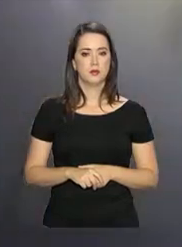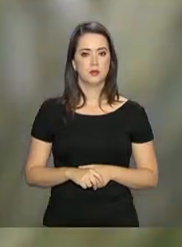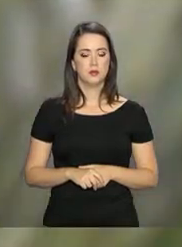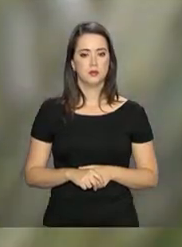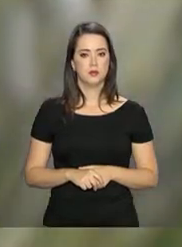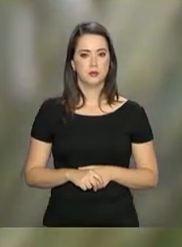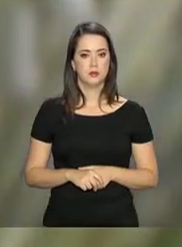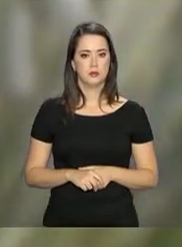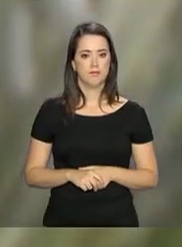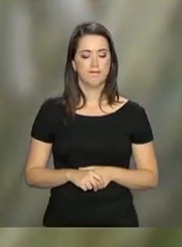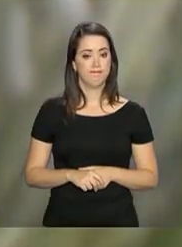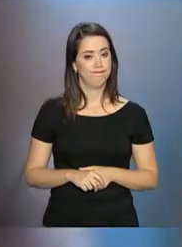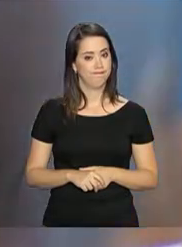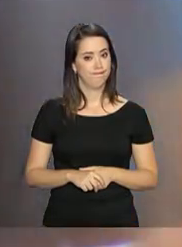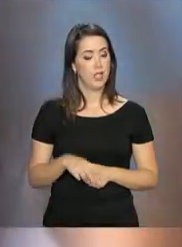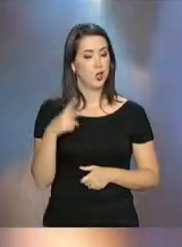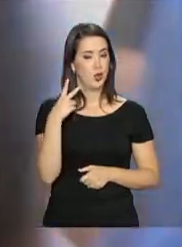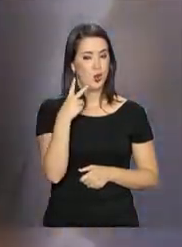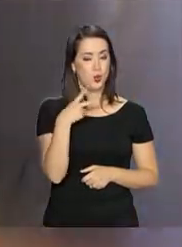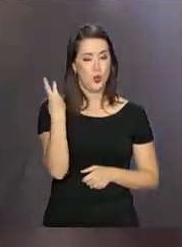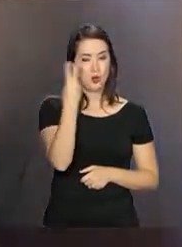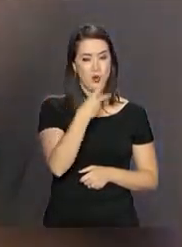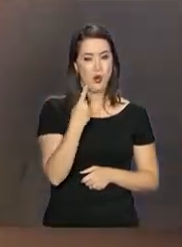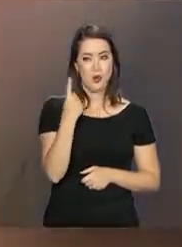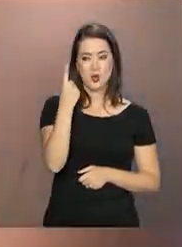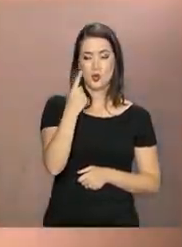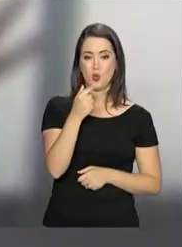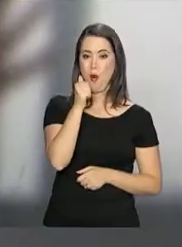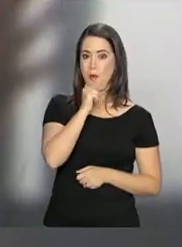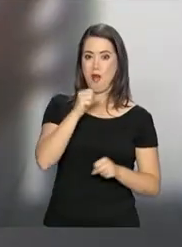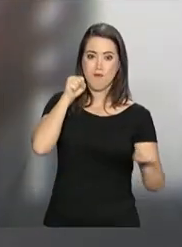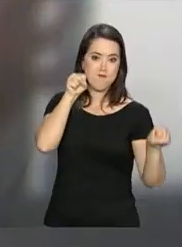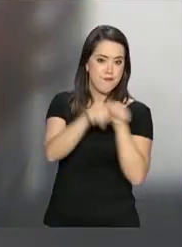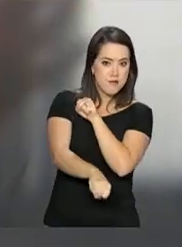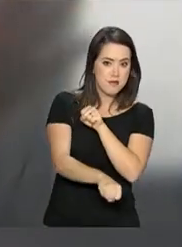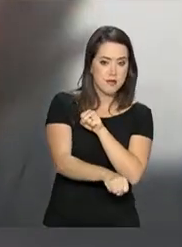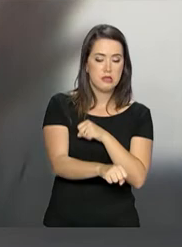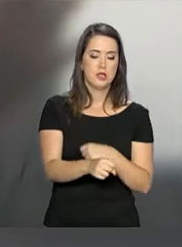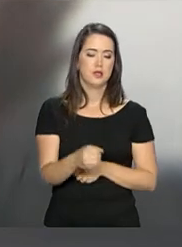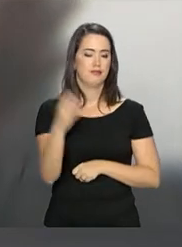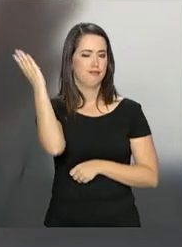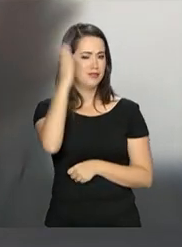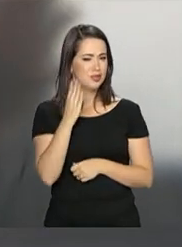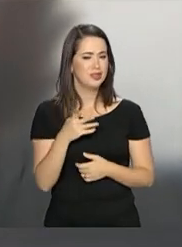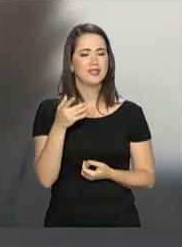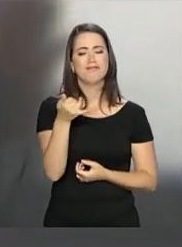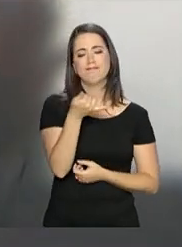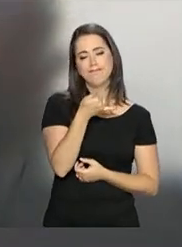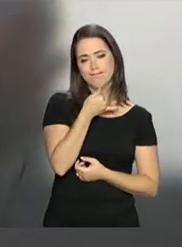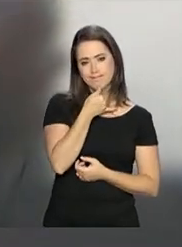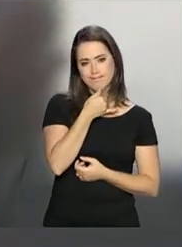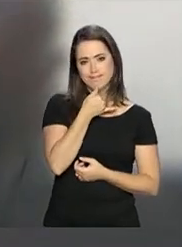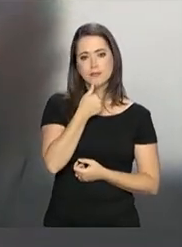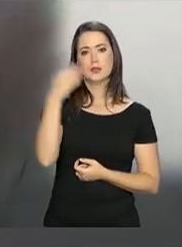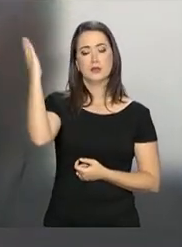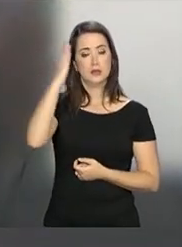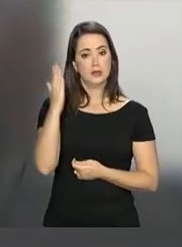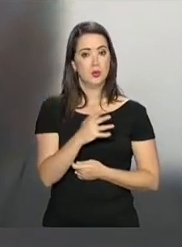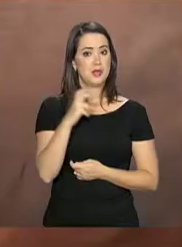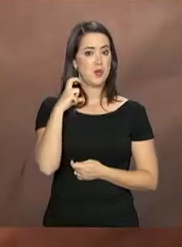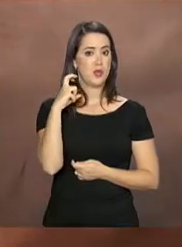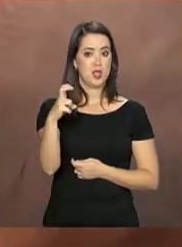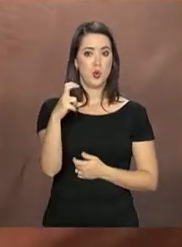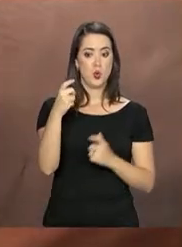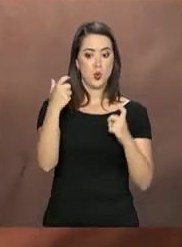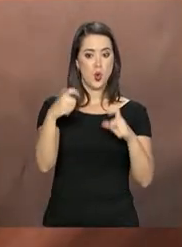A cada duas horas, uma mulher é assassinada no Brasil. Uma triste realidade que coloca o país no quinto